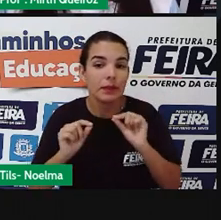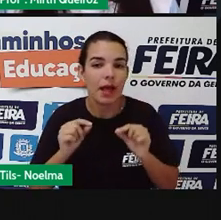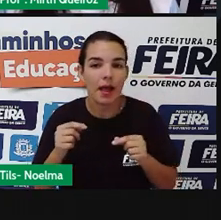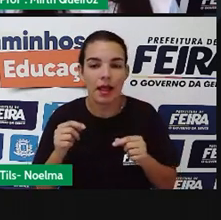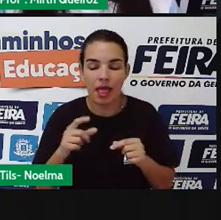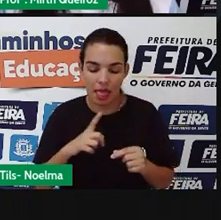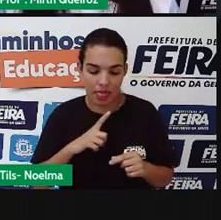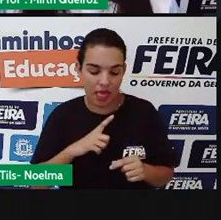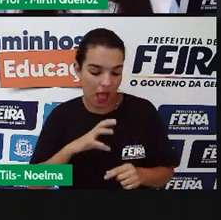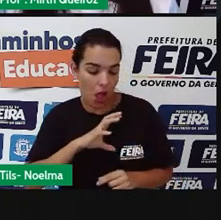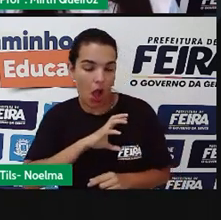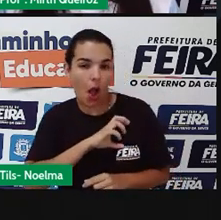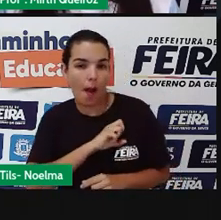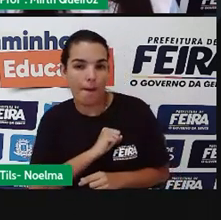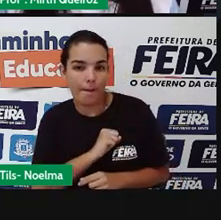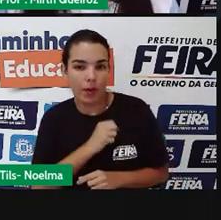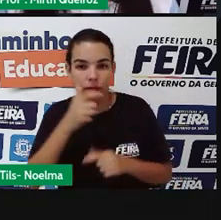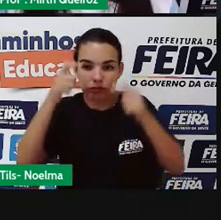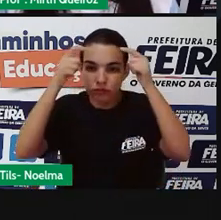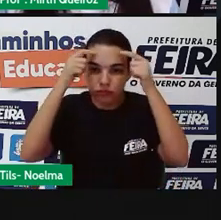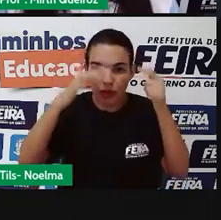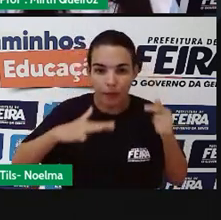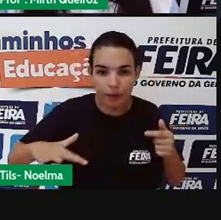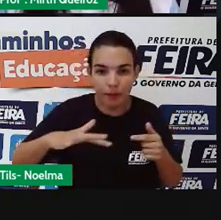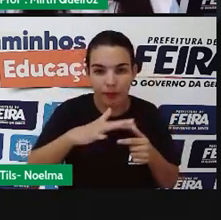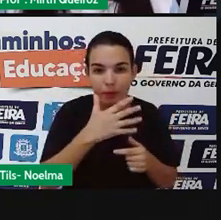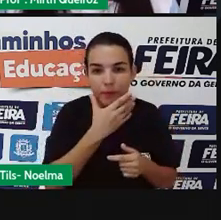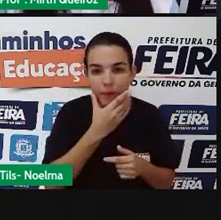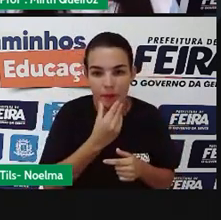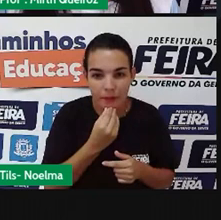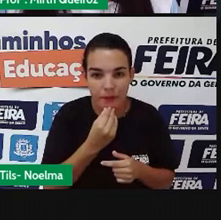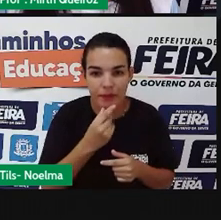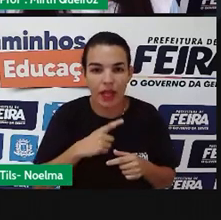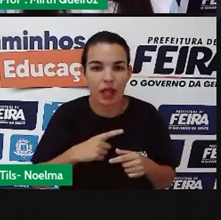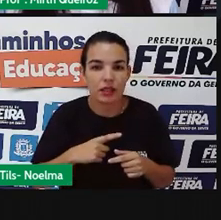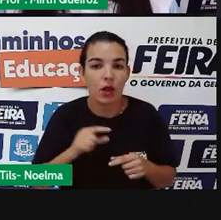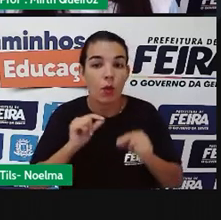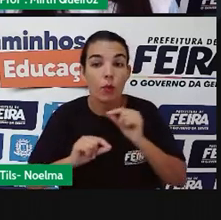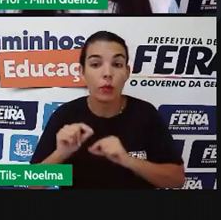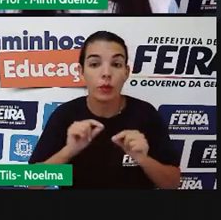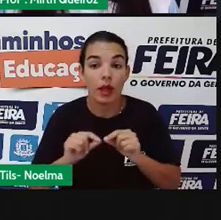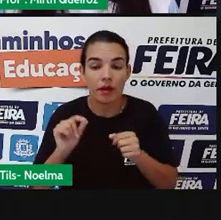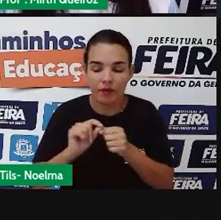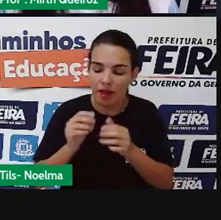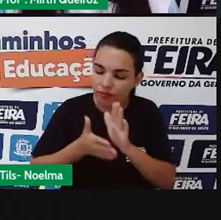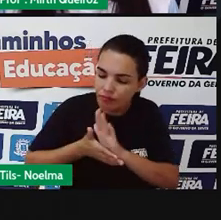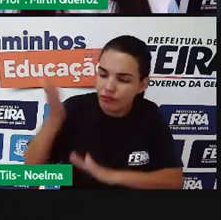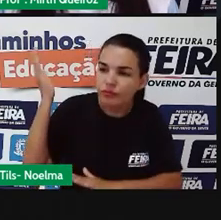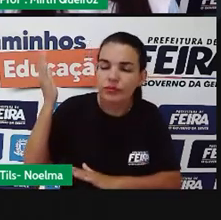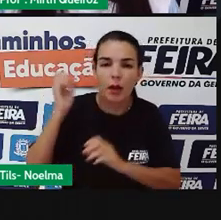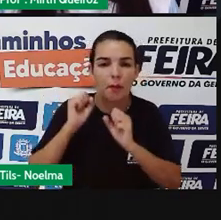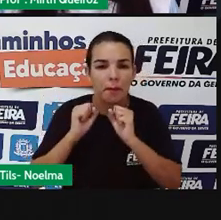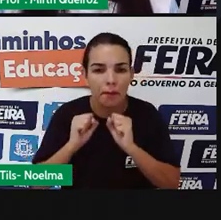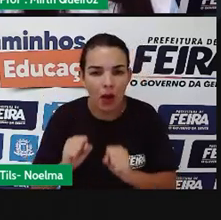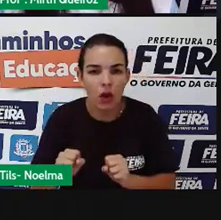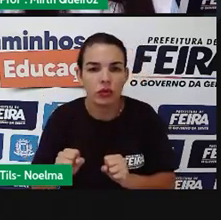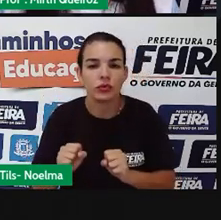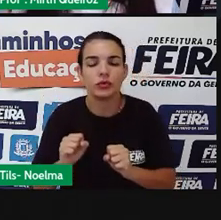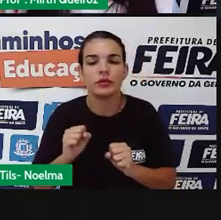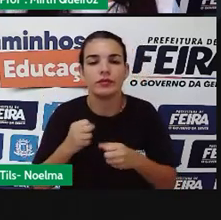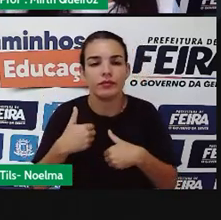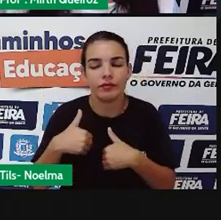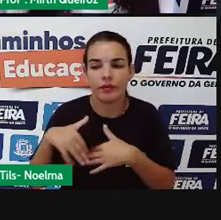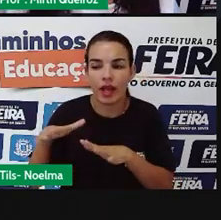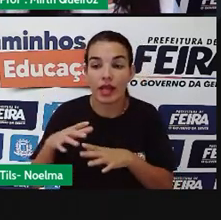do Pequeno Príncipe, mas graças ao seu comportamento contraditório, faz com que ele parta em viagem. Porque ao mesmo tempo